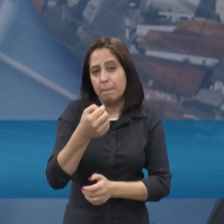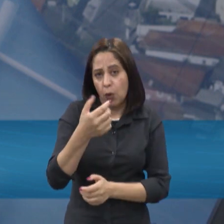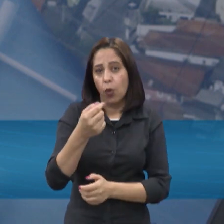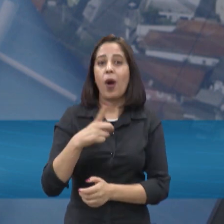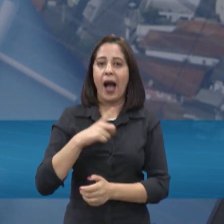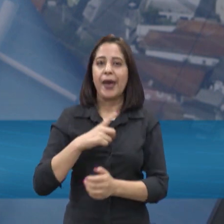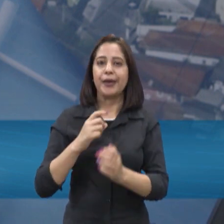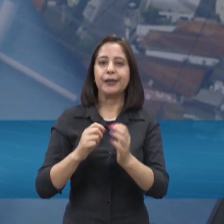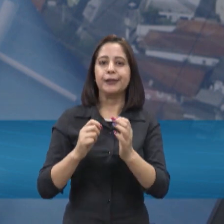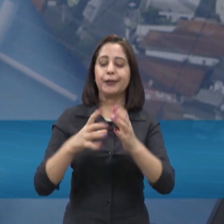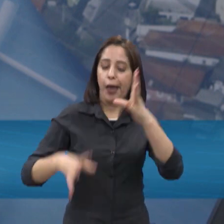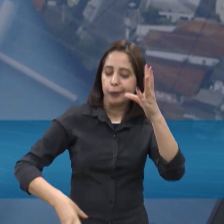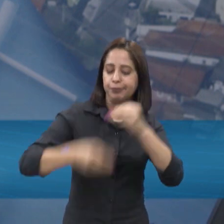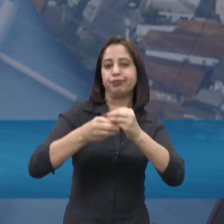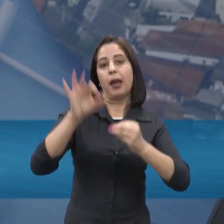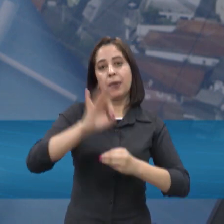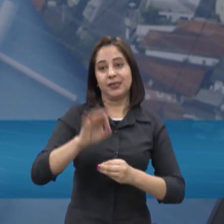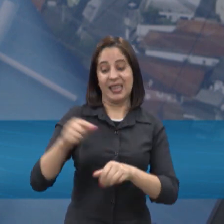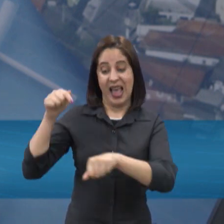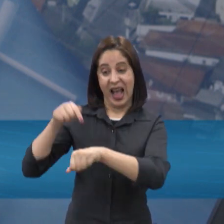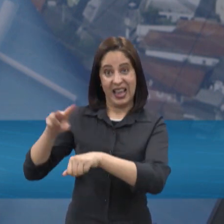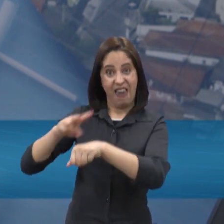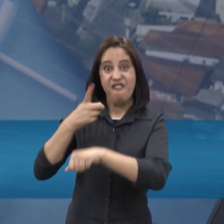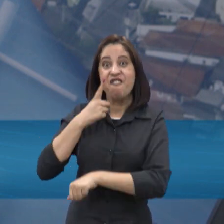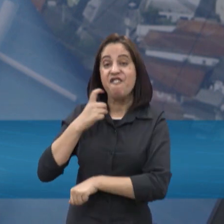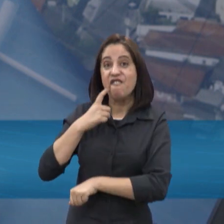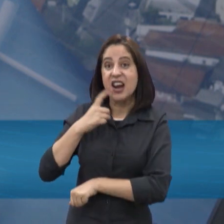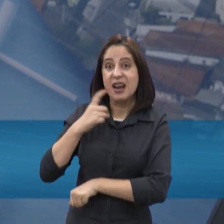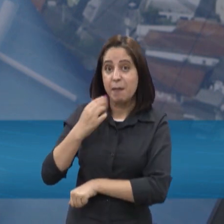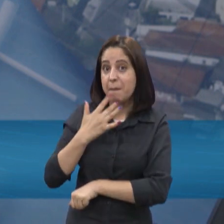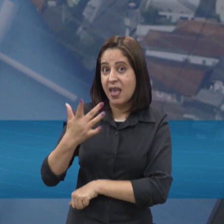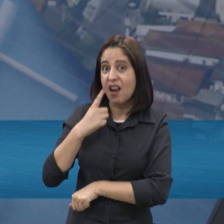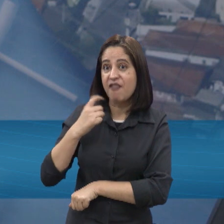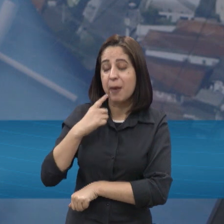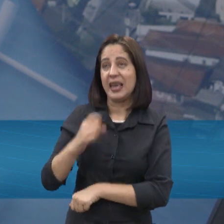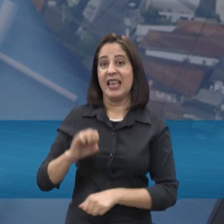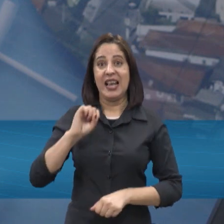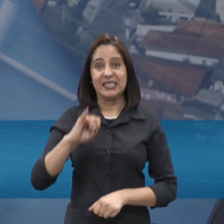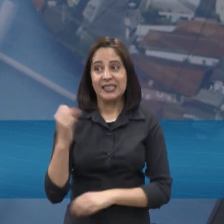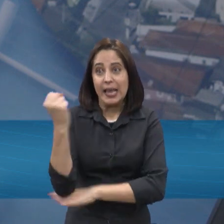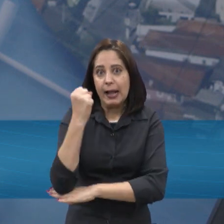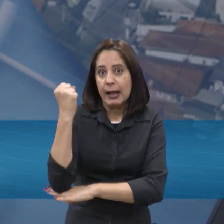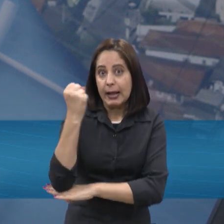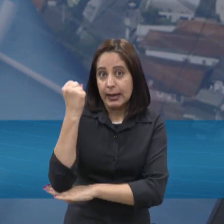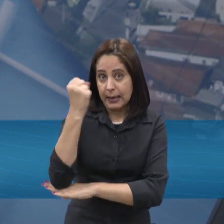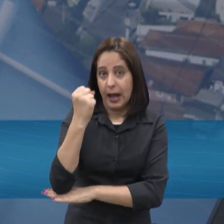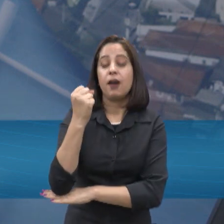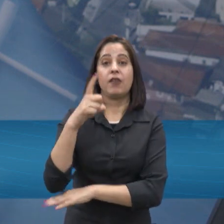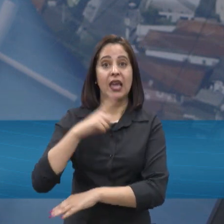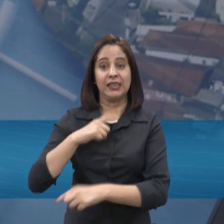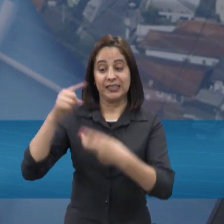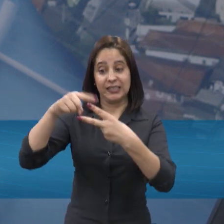ali na conta de luz. Na bandeira vermelha, ela é aplicada em situações mais críticas, e ela é dividida em